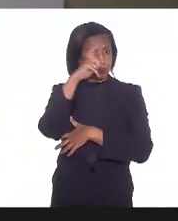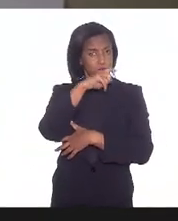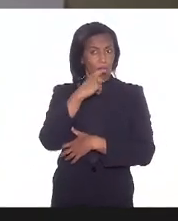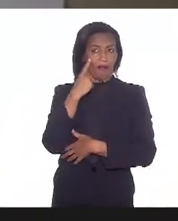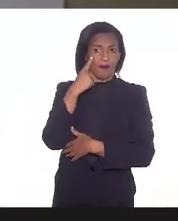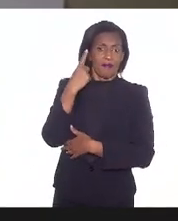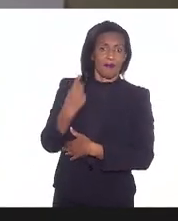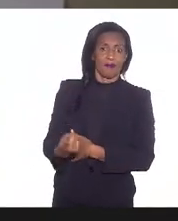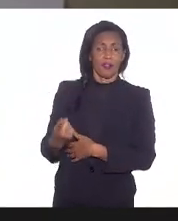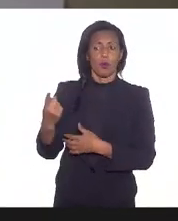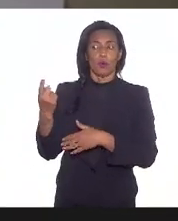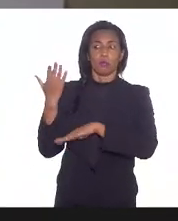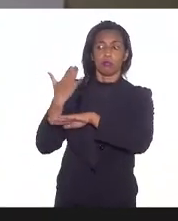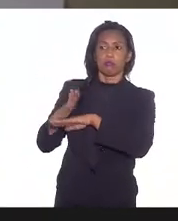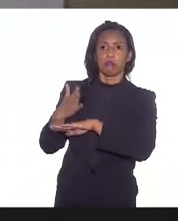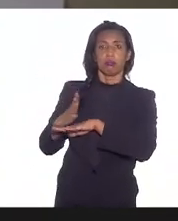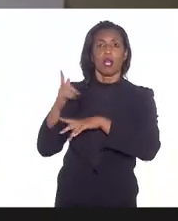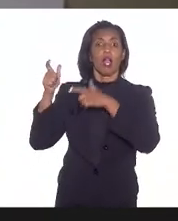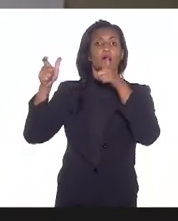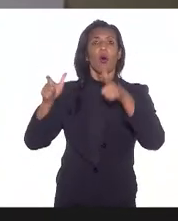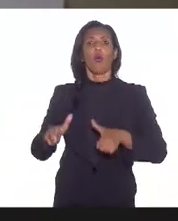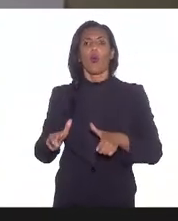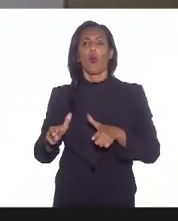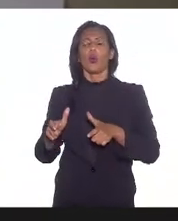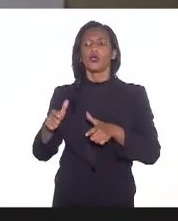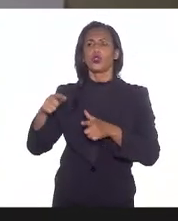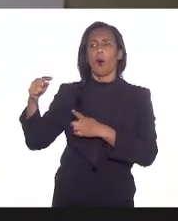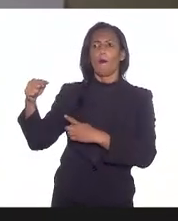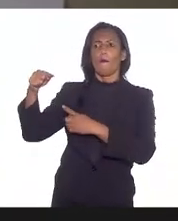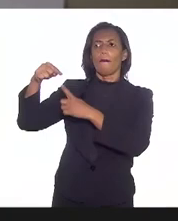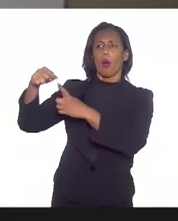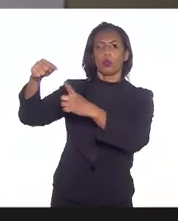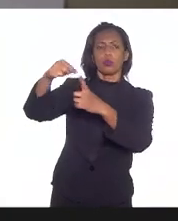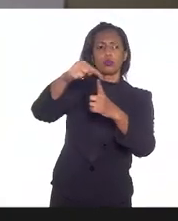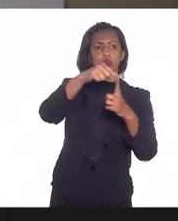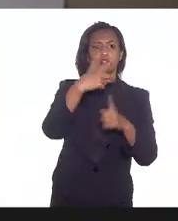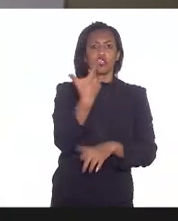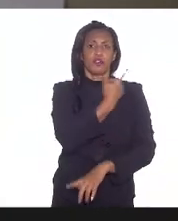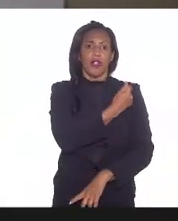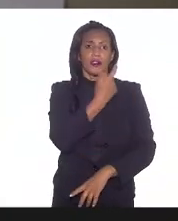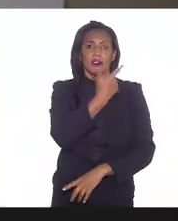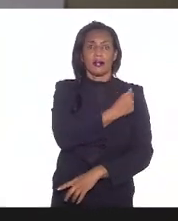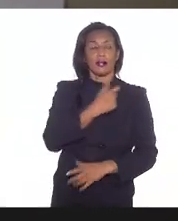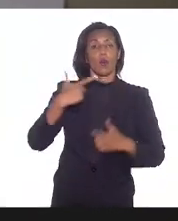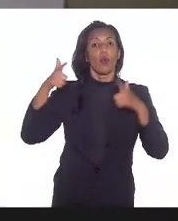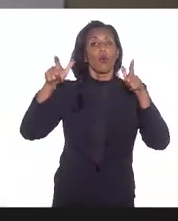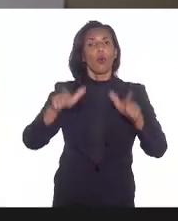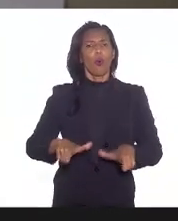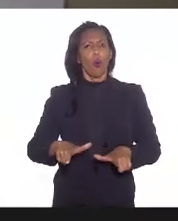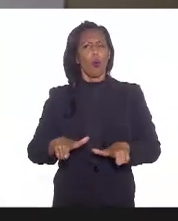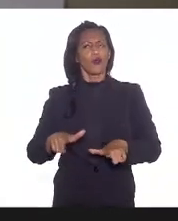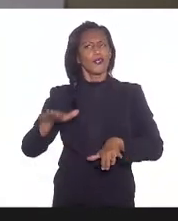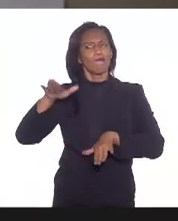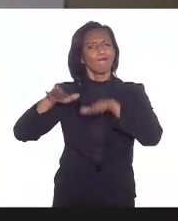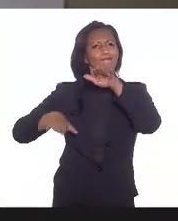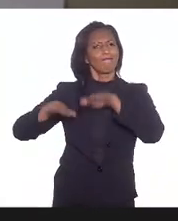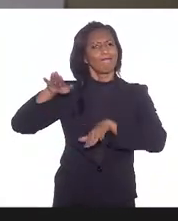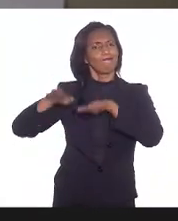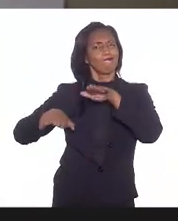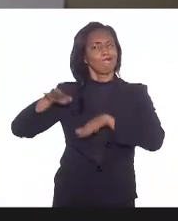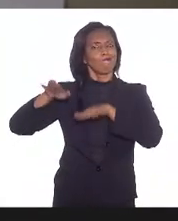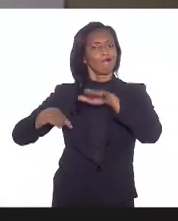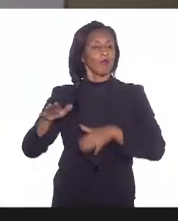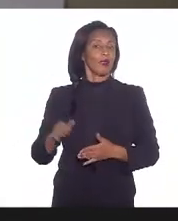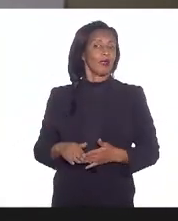se em campo na prática nos postos de vacinação nos pontos de vacinação que estava havendo uma ociosidade e